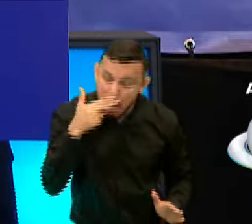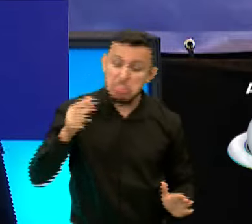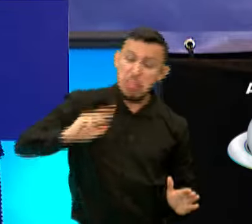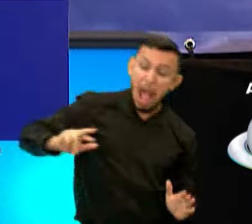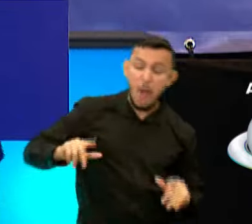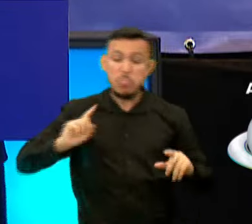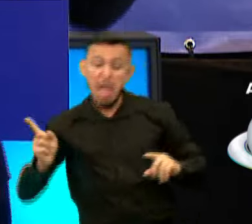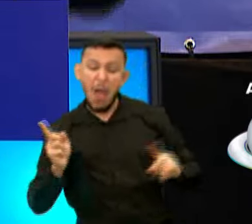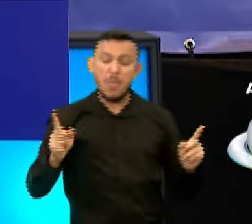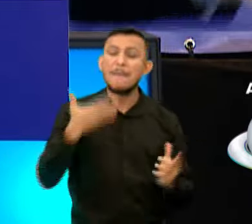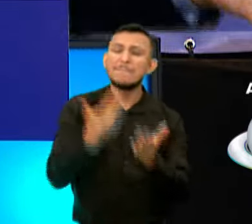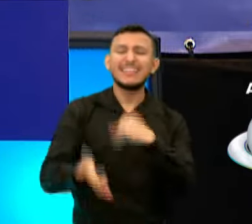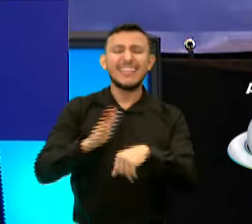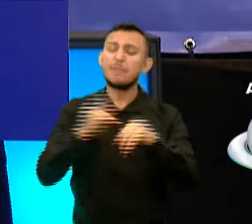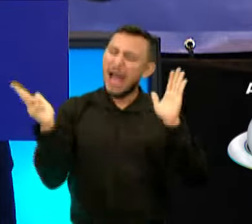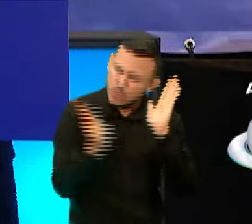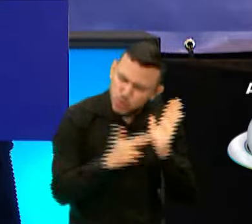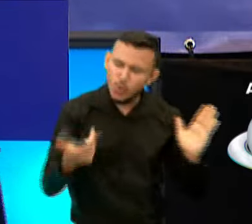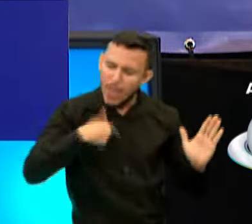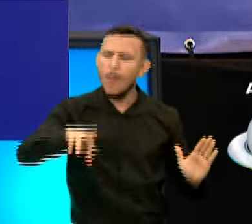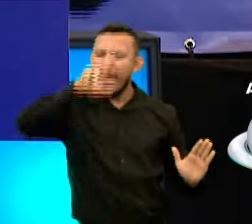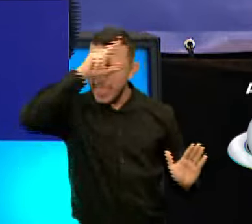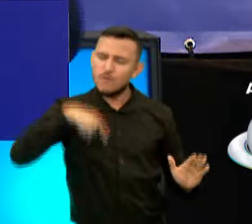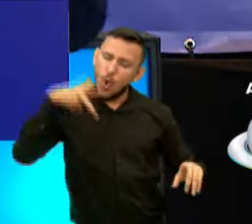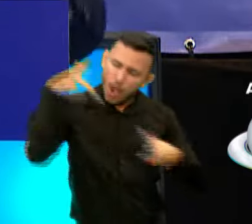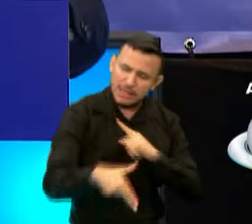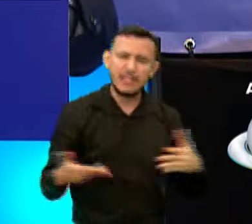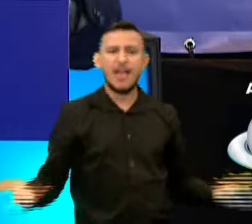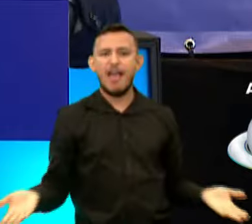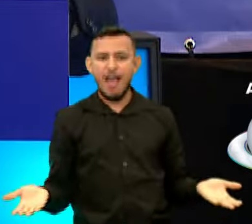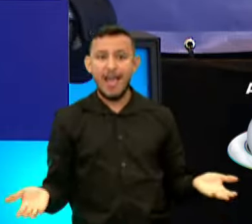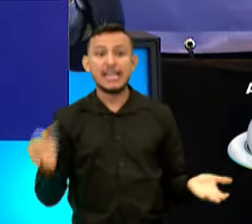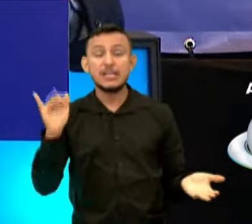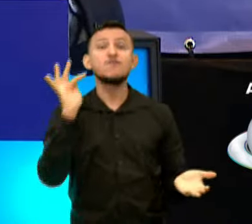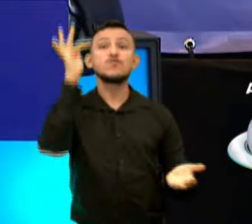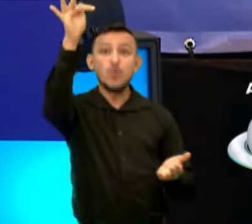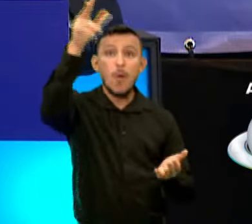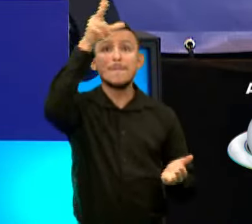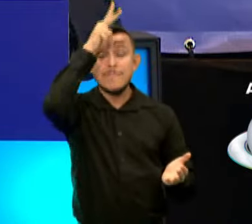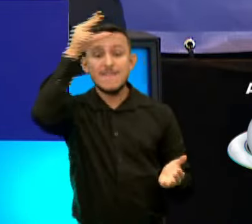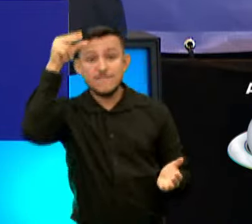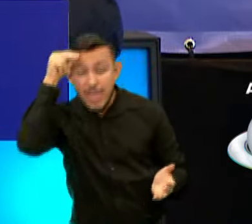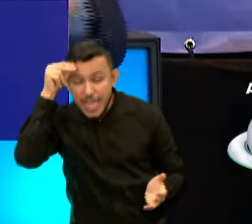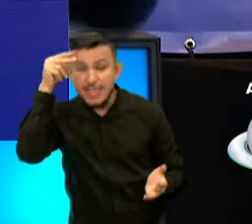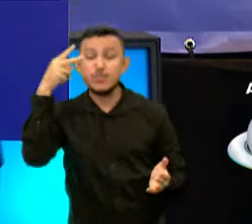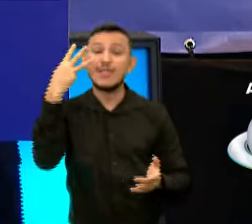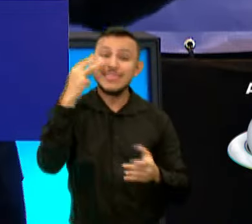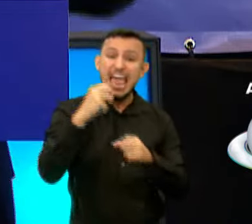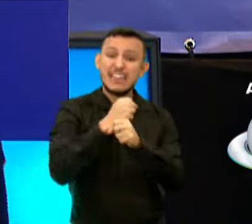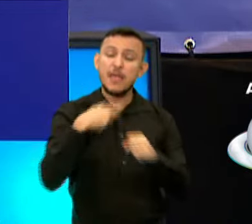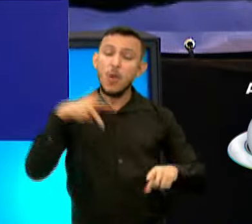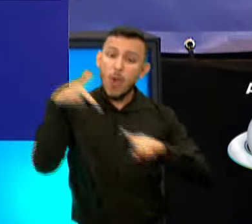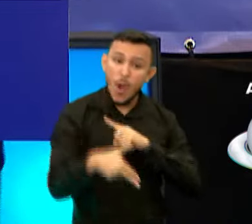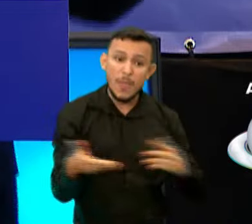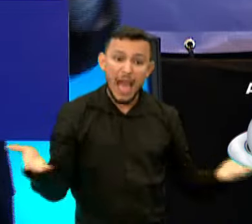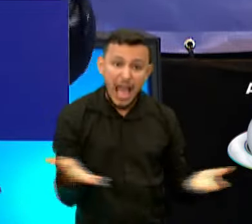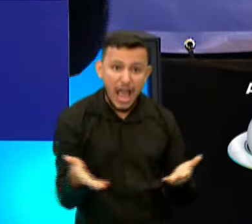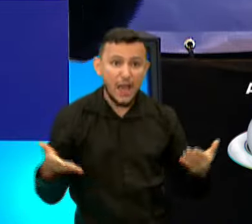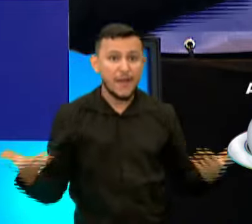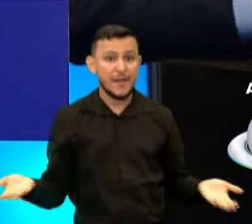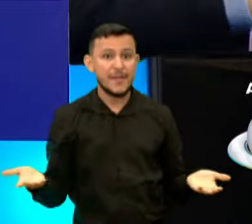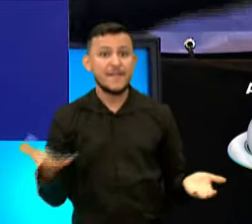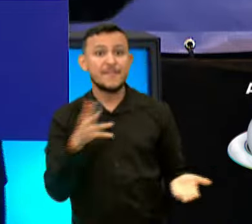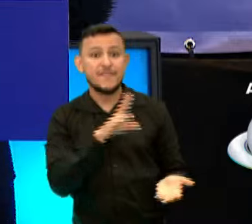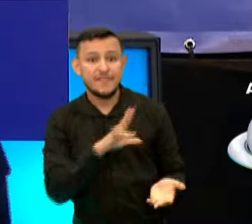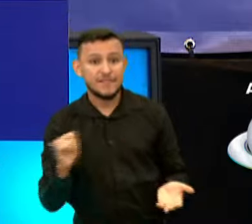negando. Está perdendo tempo. Assuma. Errei. Vou cortar. Se eu for prefeito, daqui a 30 anos eu corto. Porque agora o senhor